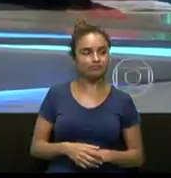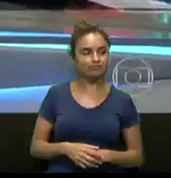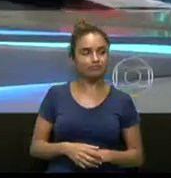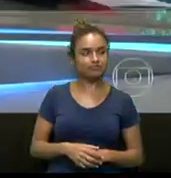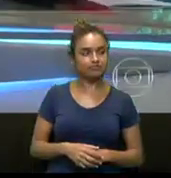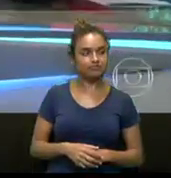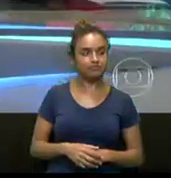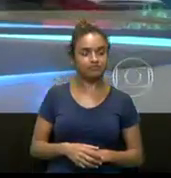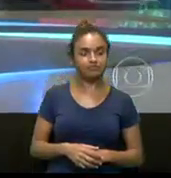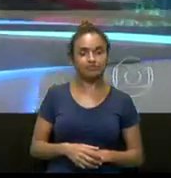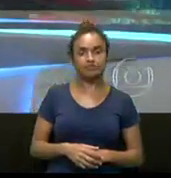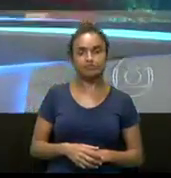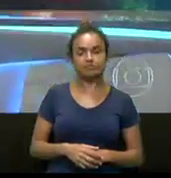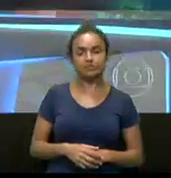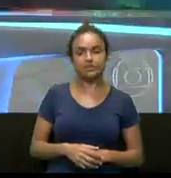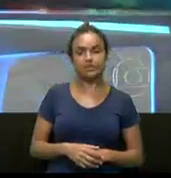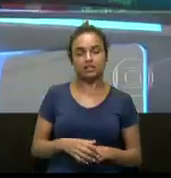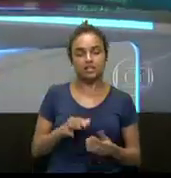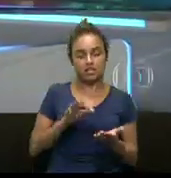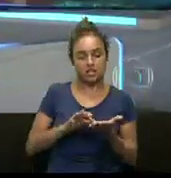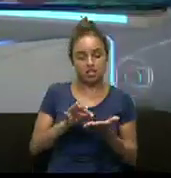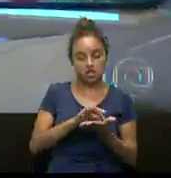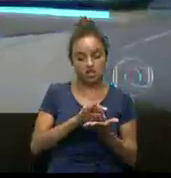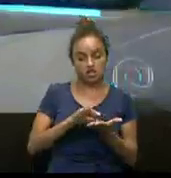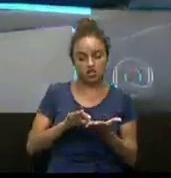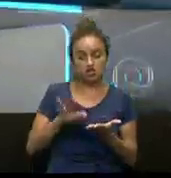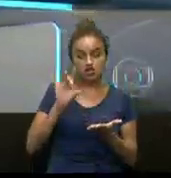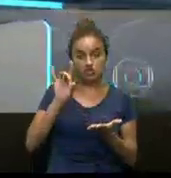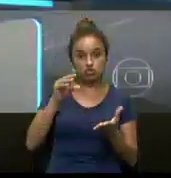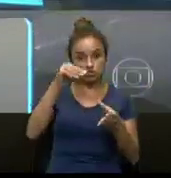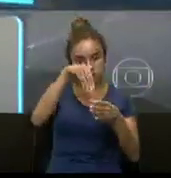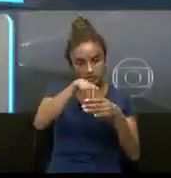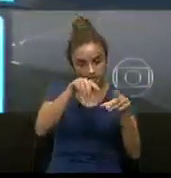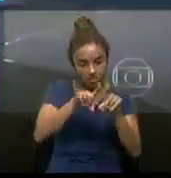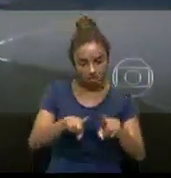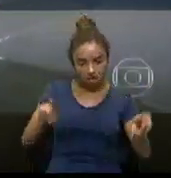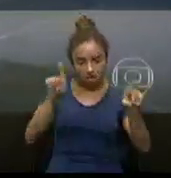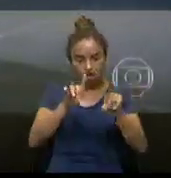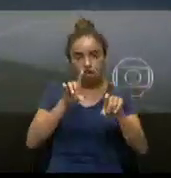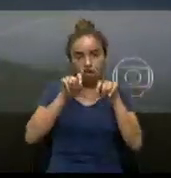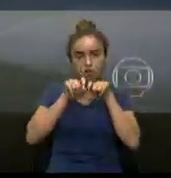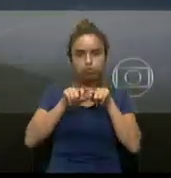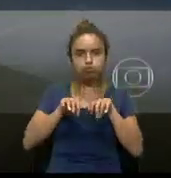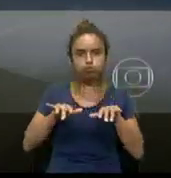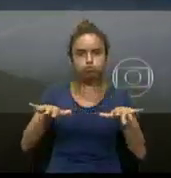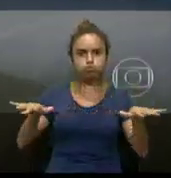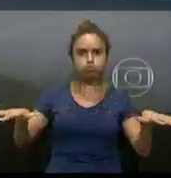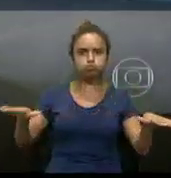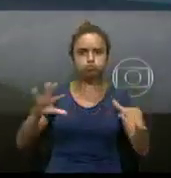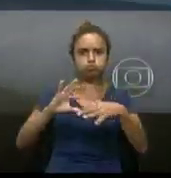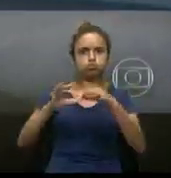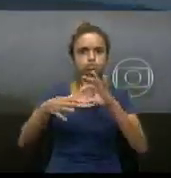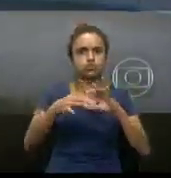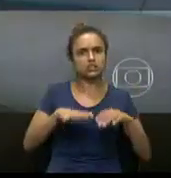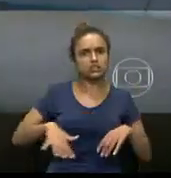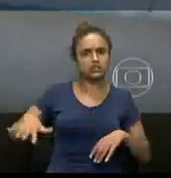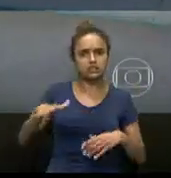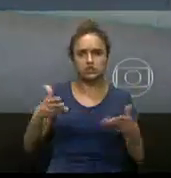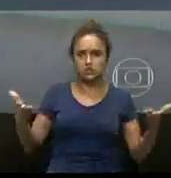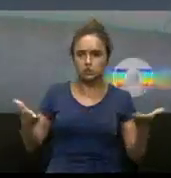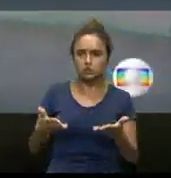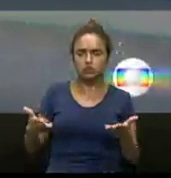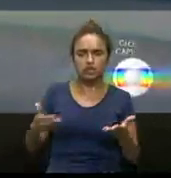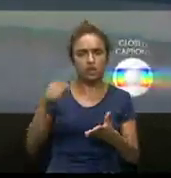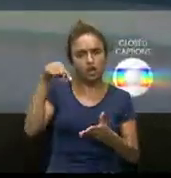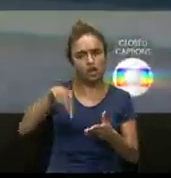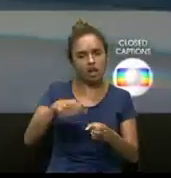A cotação de uma moeda que só existe na rede mundial de computadores cresceu de forma vertiginosa nesse ano. E